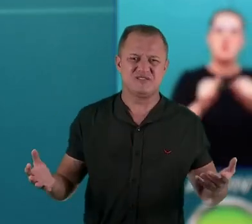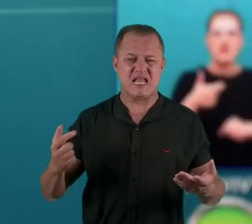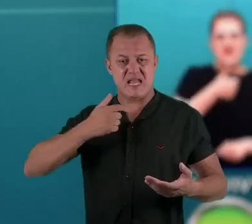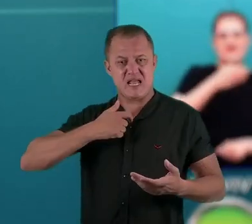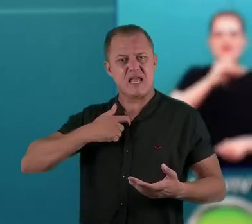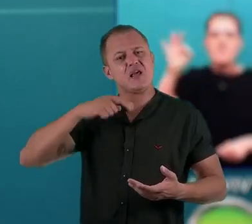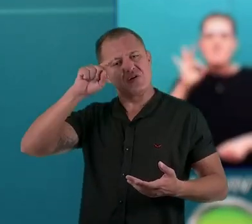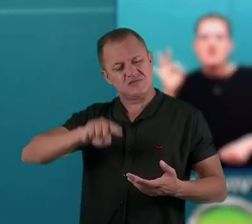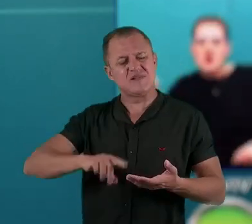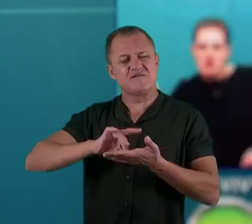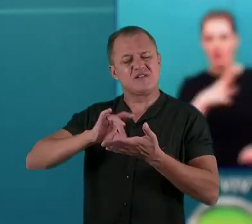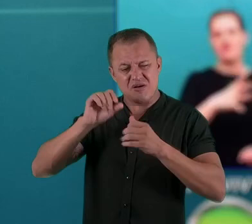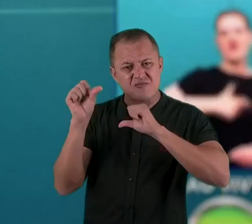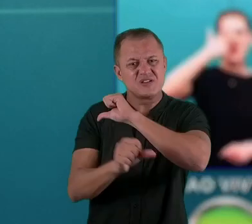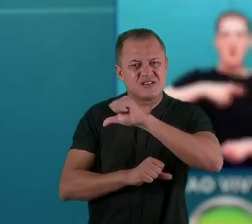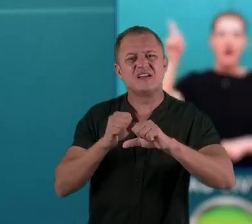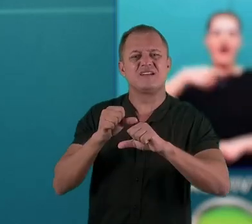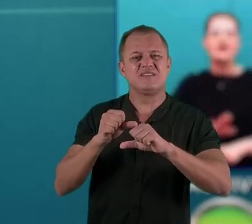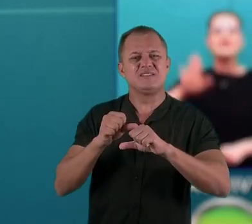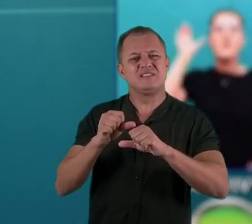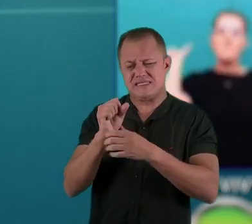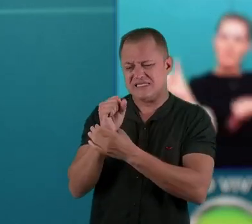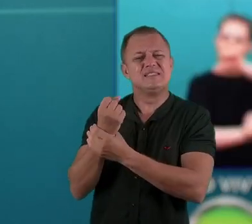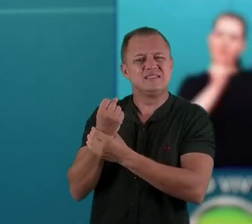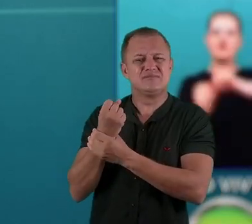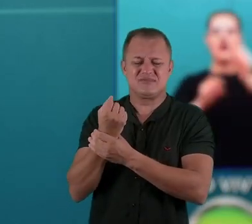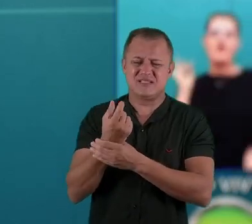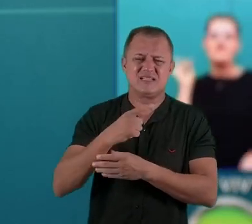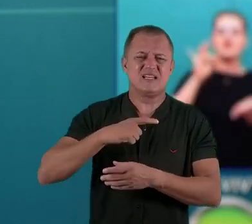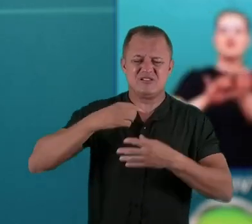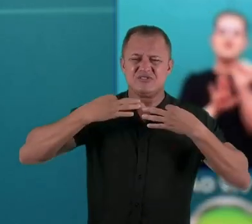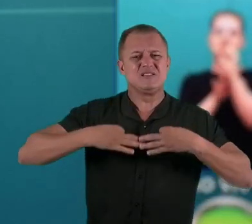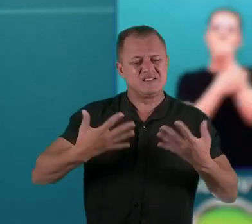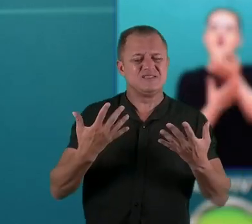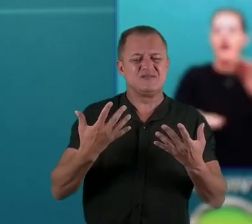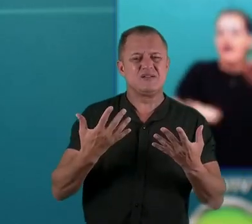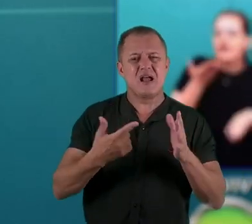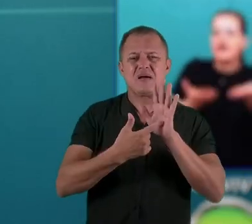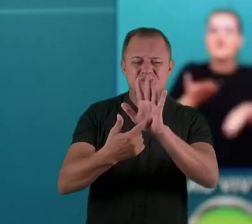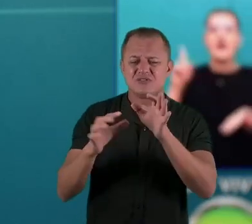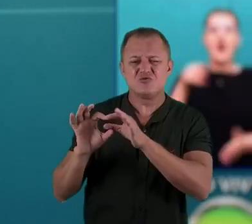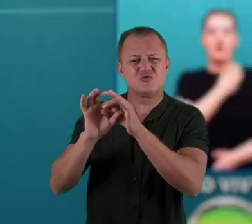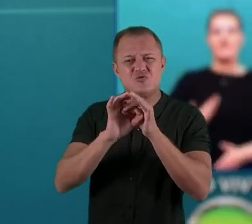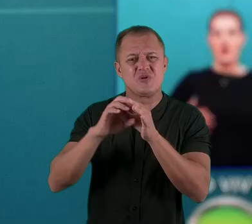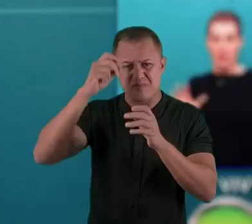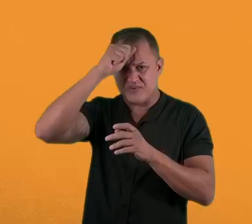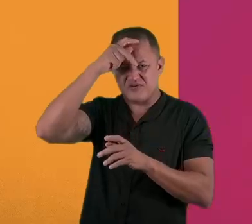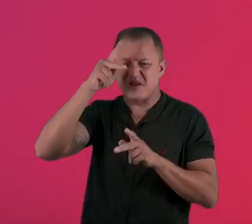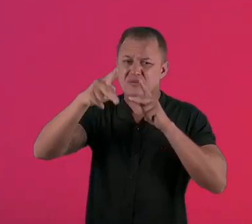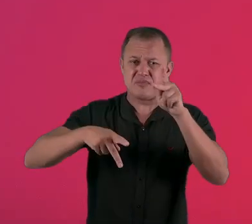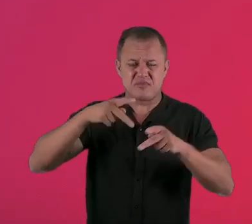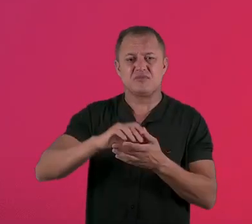Eu sou o candidato da mudança verdadeira, segura, equilibrada, para realizar um governo de união para a nossa